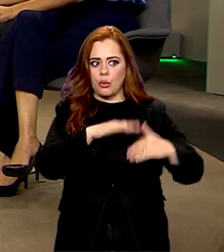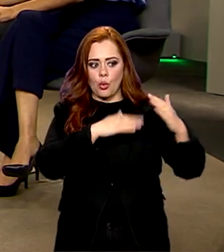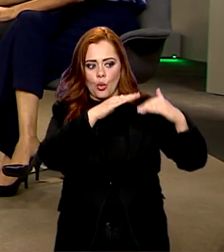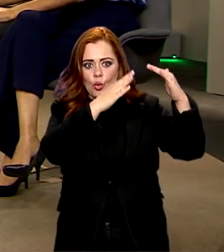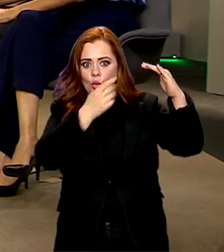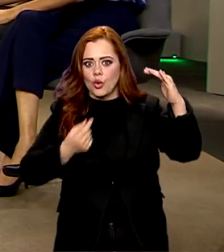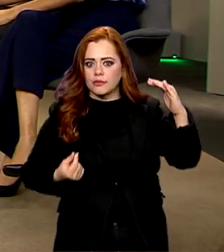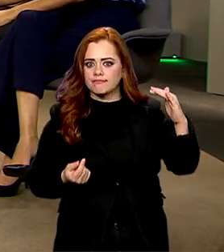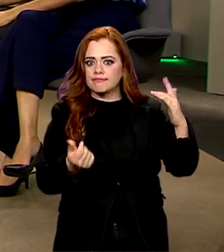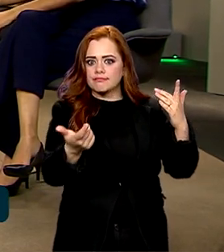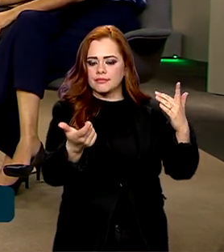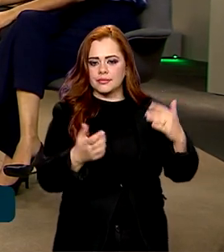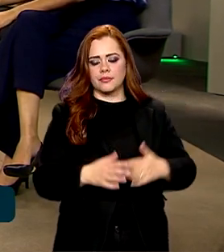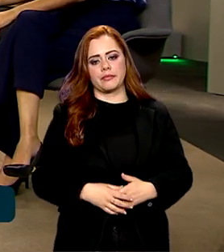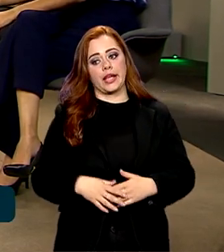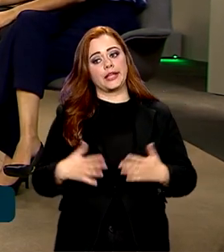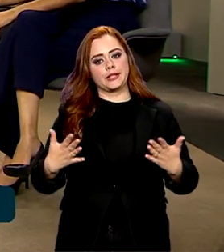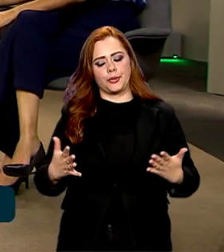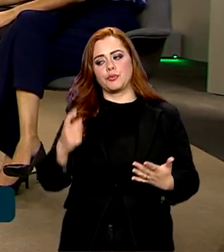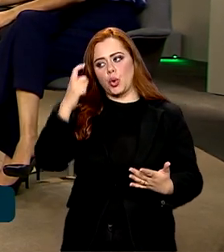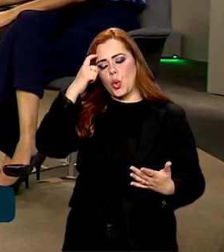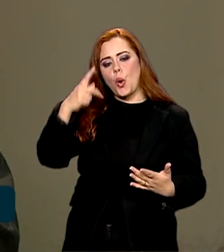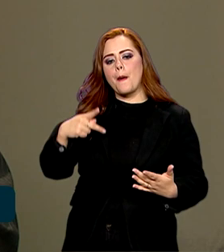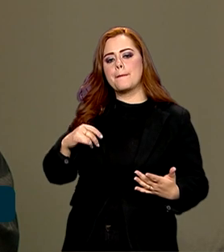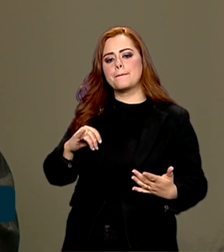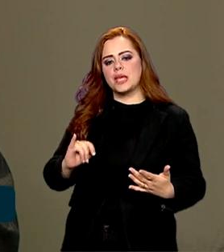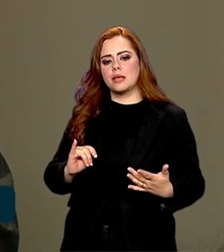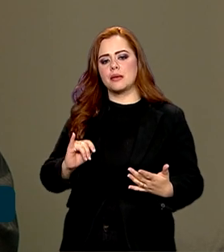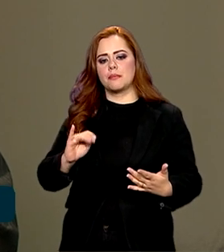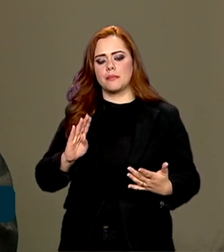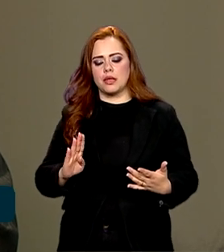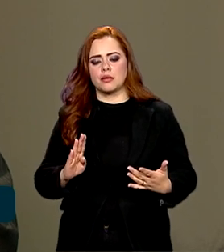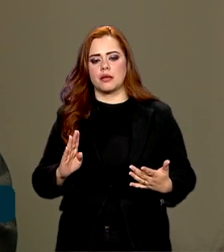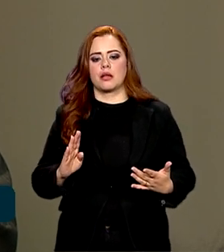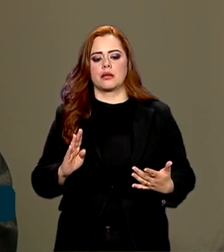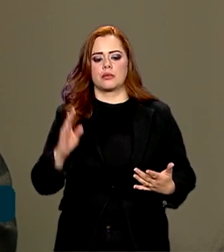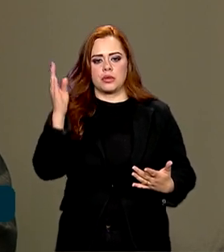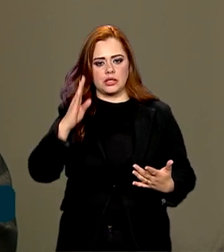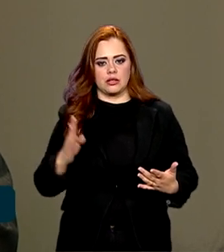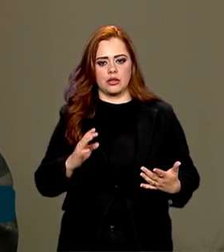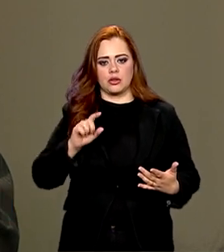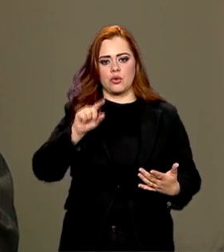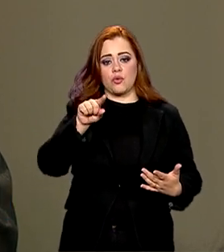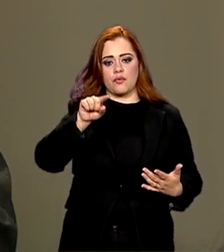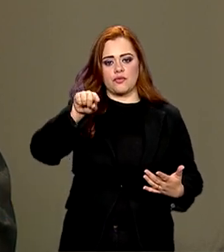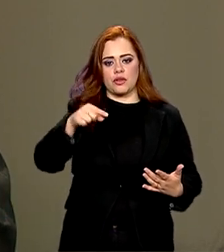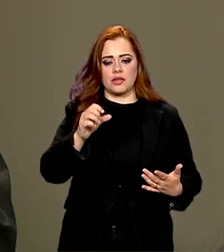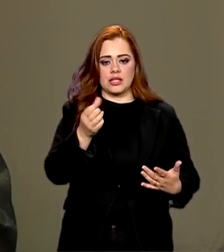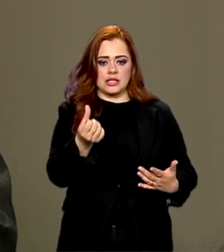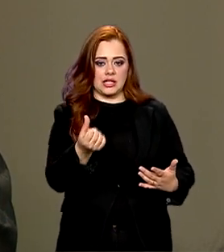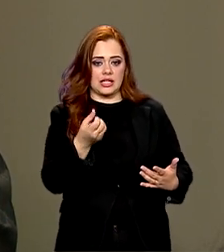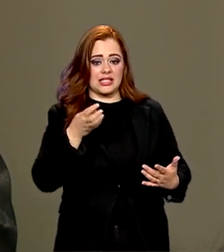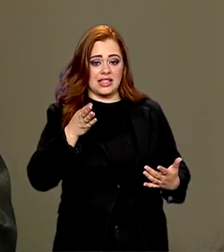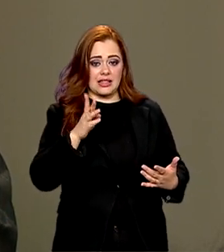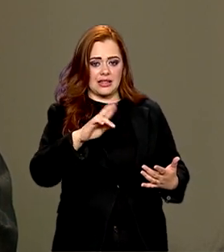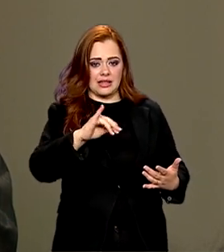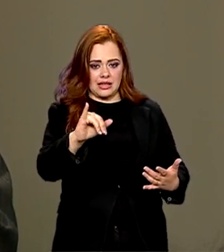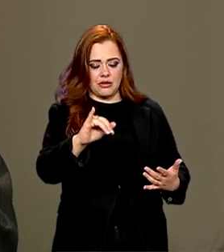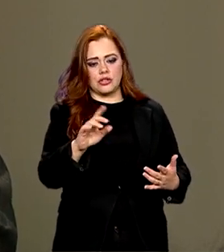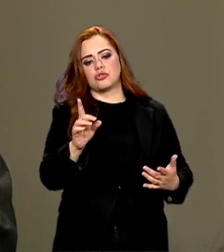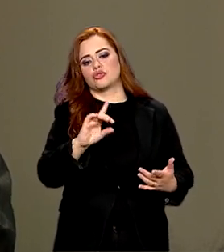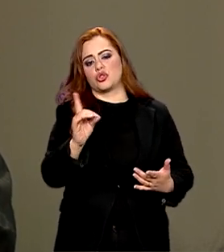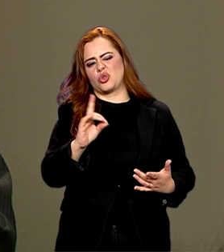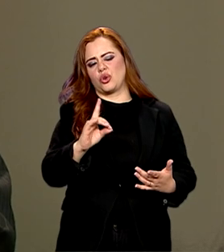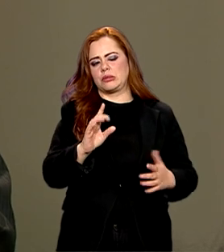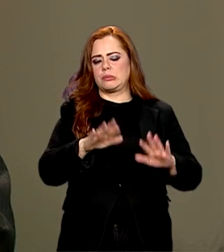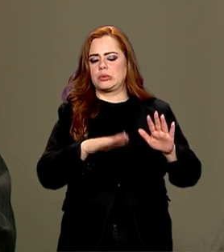economia brasileira? Para você ter uma ideia, o PIB brasileiro é em torno de 1,6 trilhões de dólares. Aquele tom dando para reais, dá em